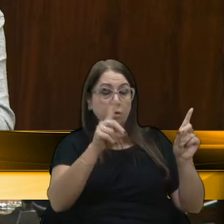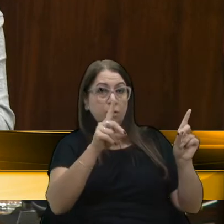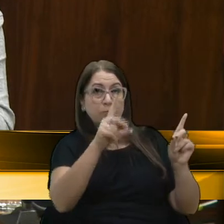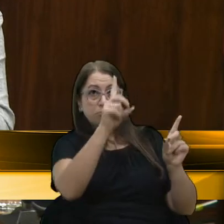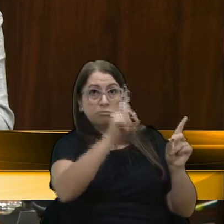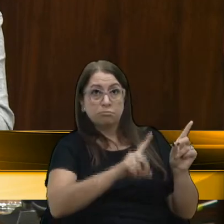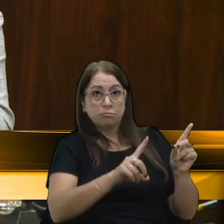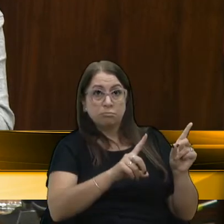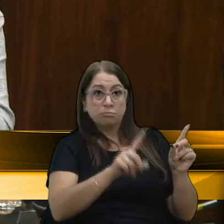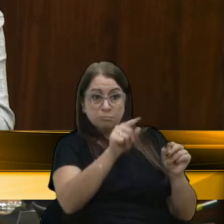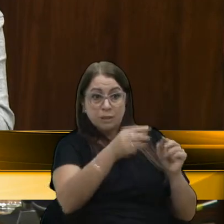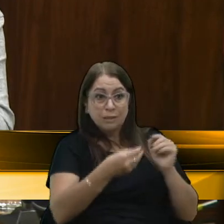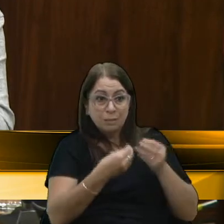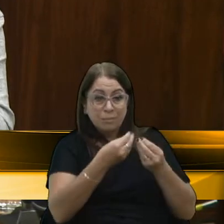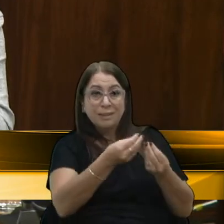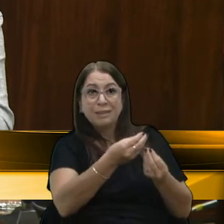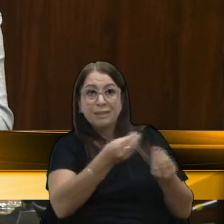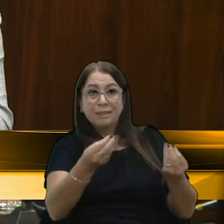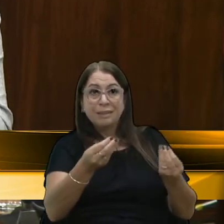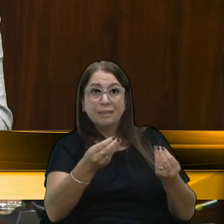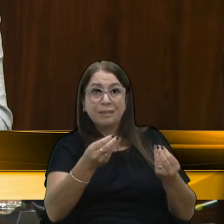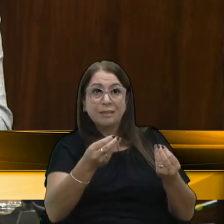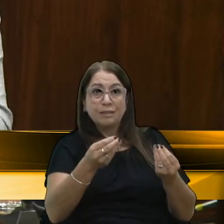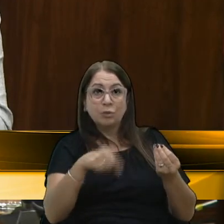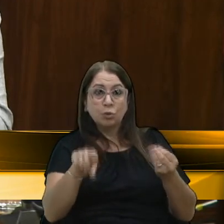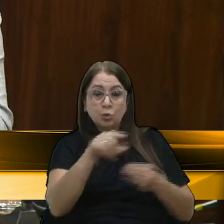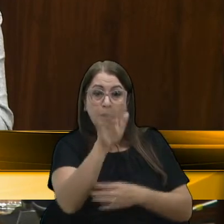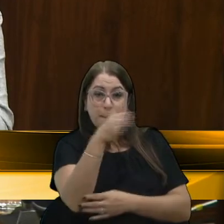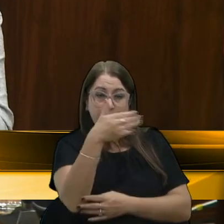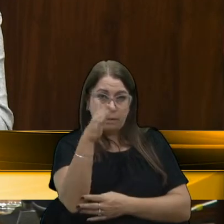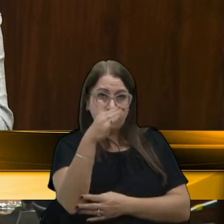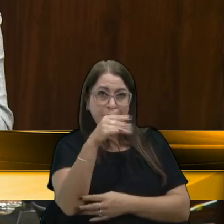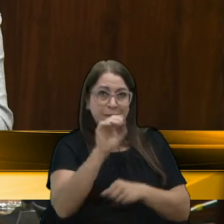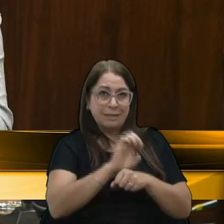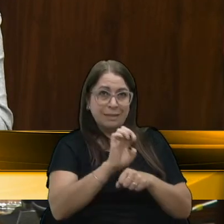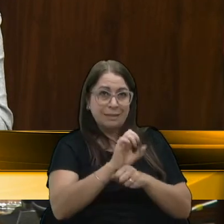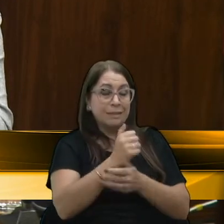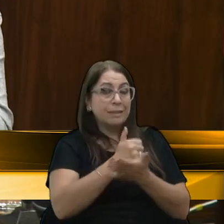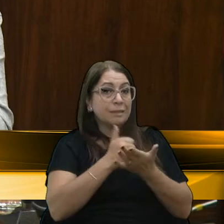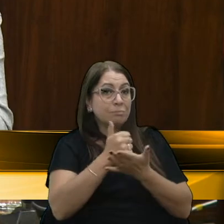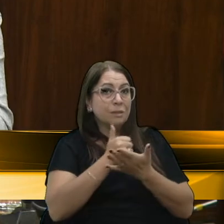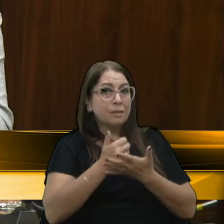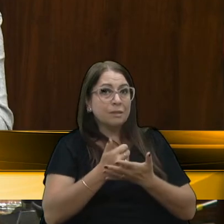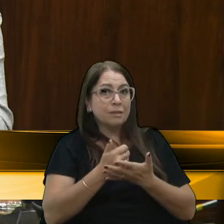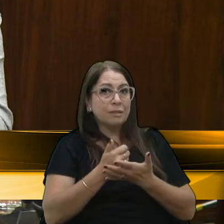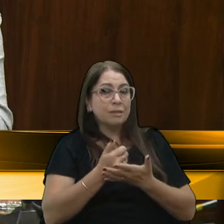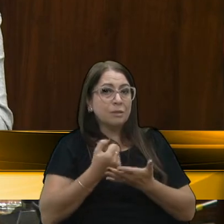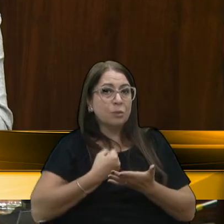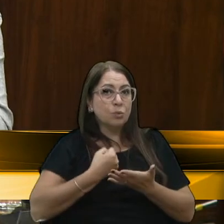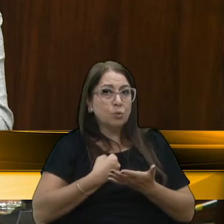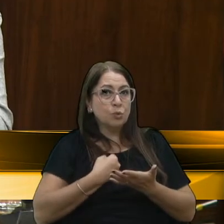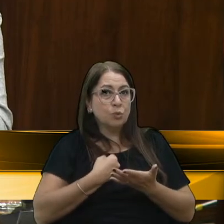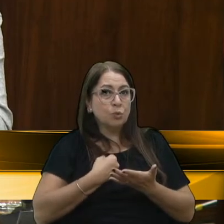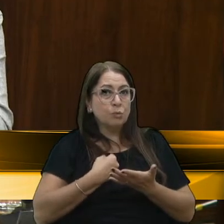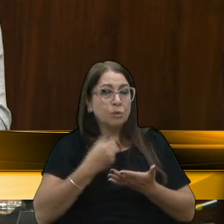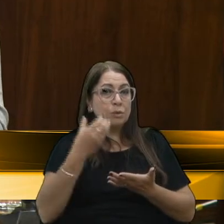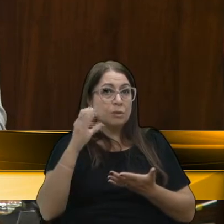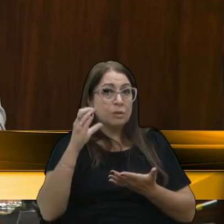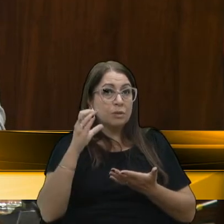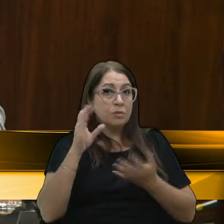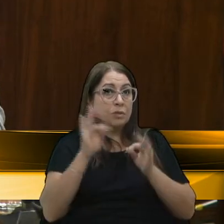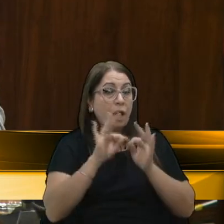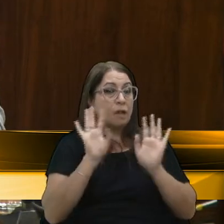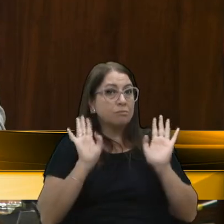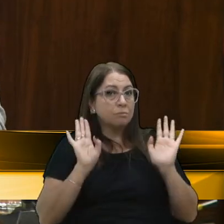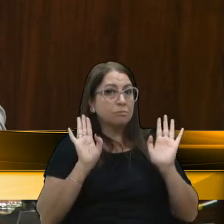aquilo que está posto no bandeiramento do Estado se baseia em dados científicos e teóricos. E a gente